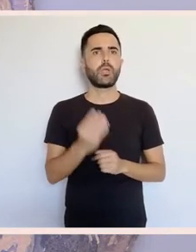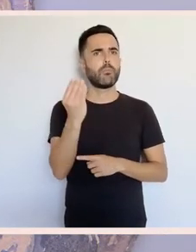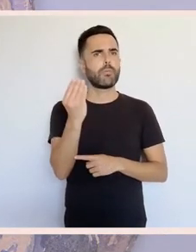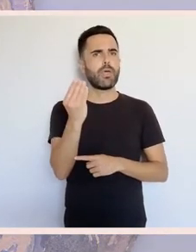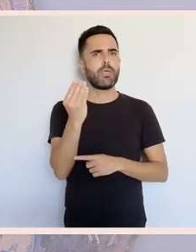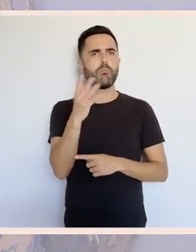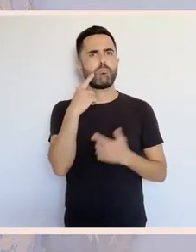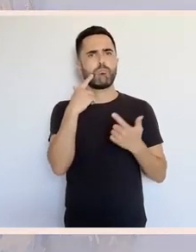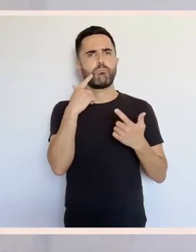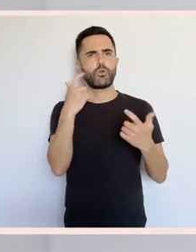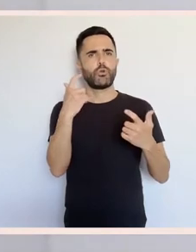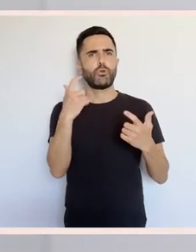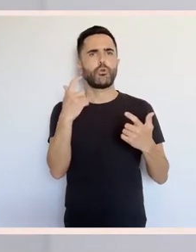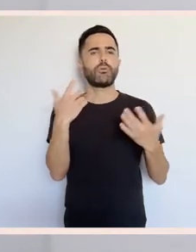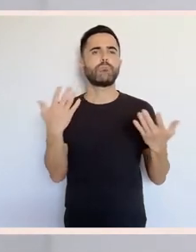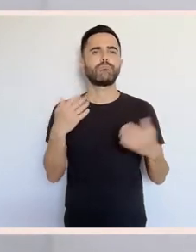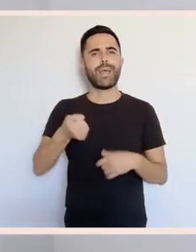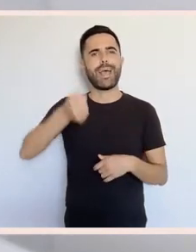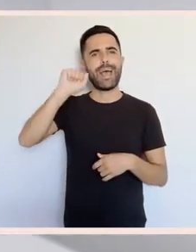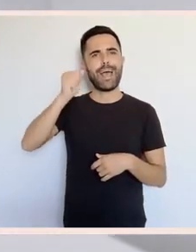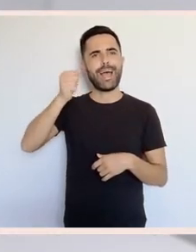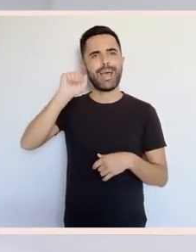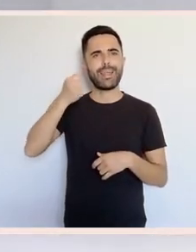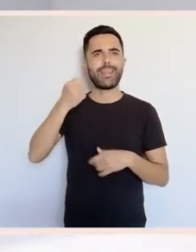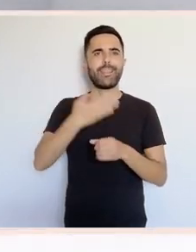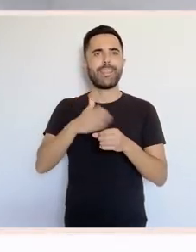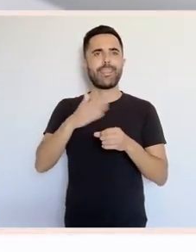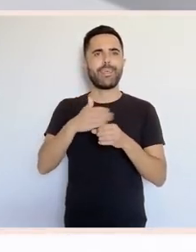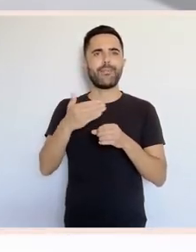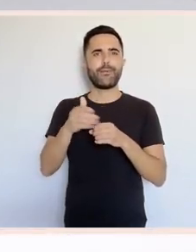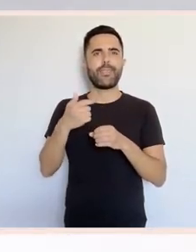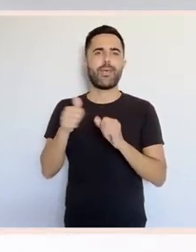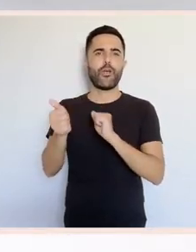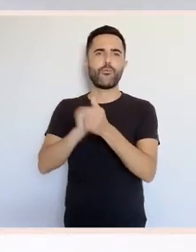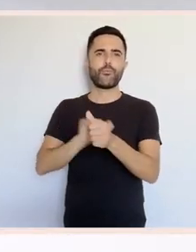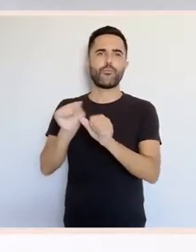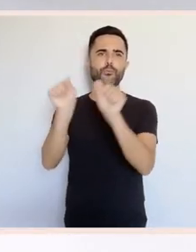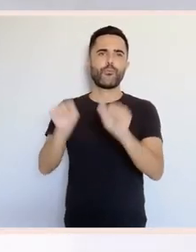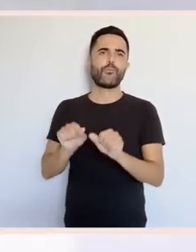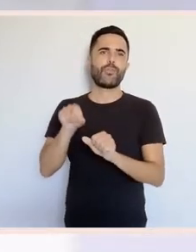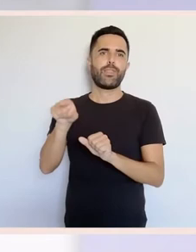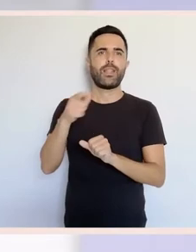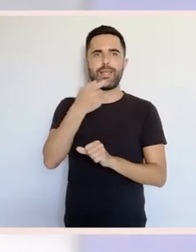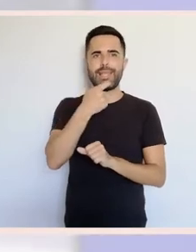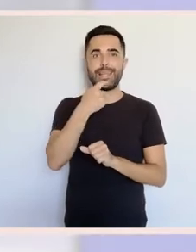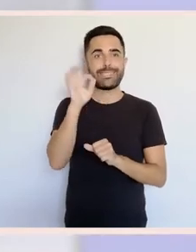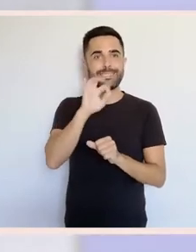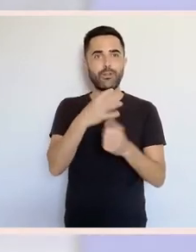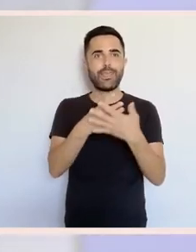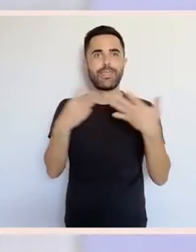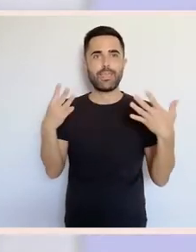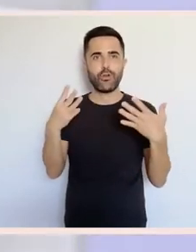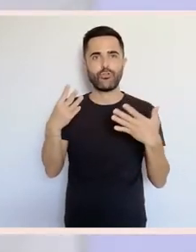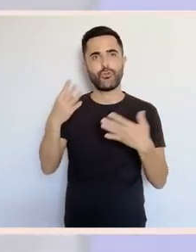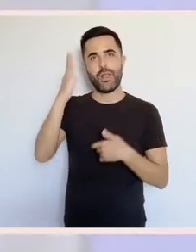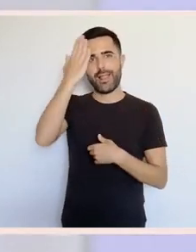Unha das pezas que podemos destacar é esta xerra de cerveza, que está inspirada no tobillague inglés, da cerámica de Staffordshire, vestida a moda